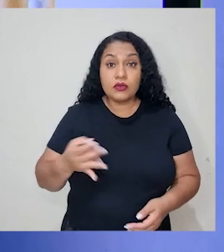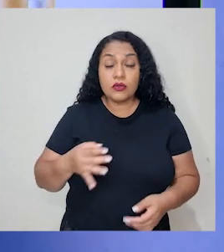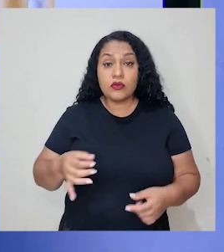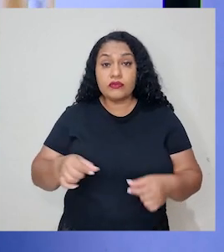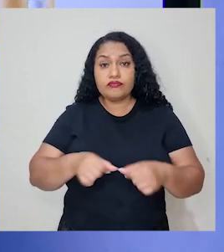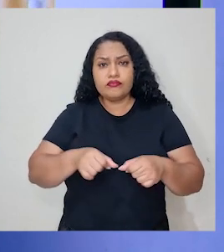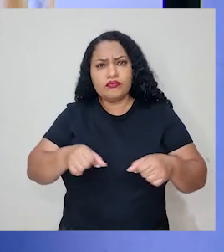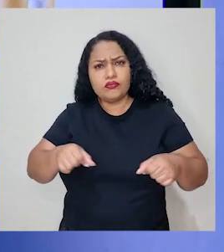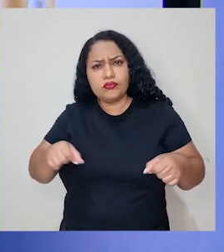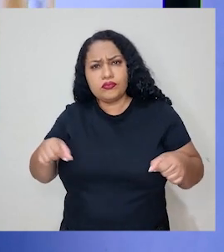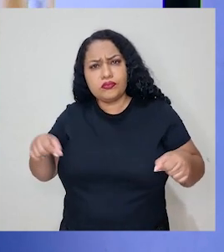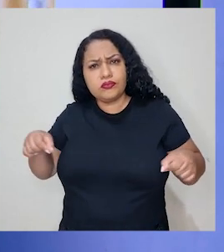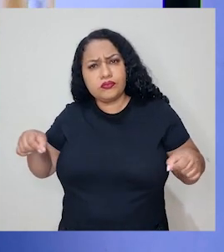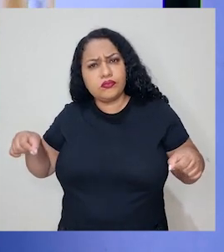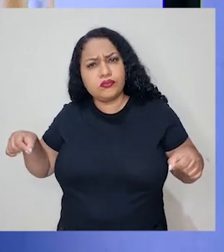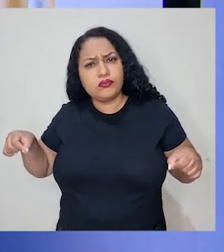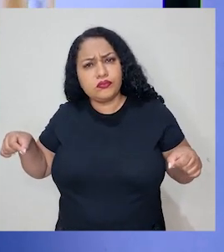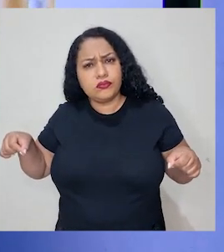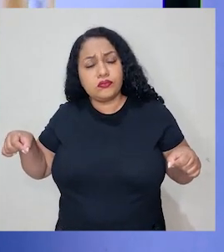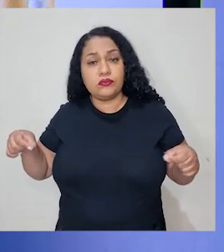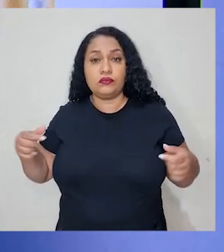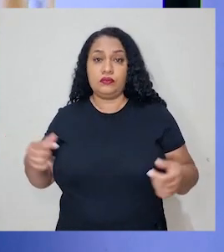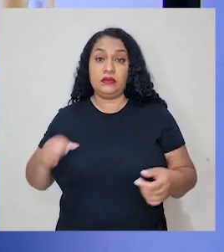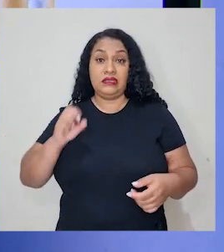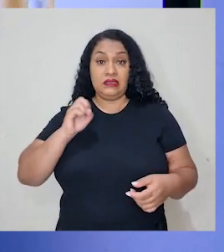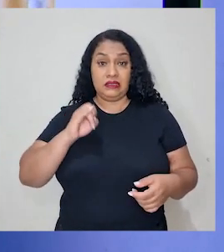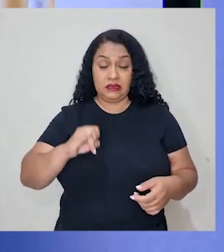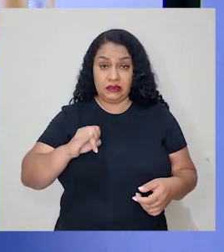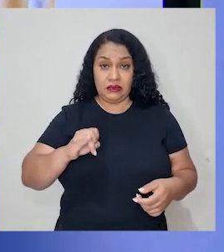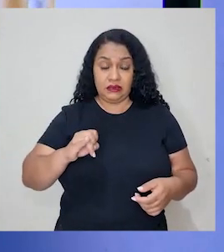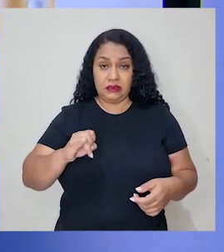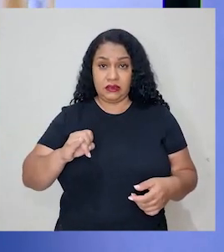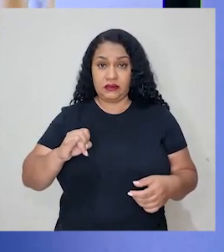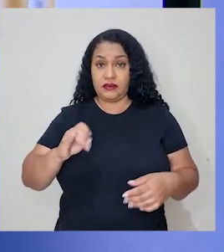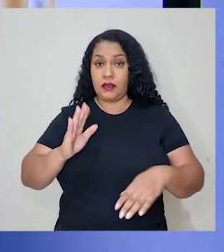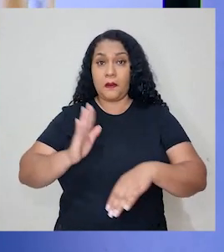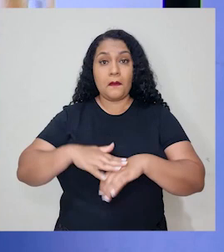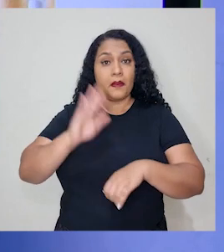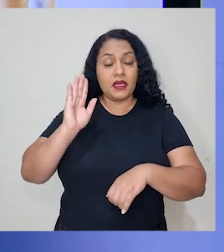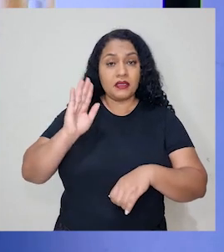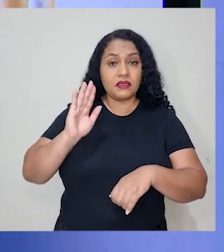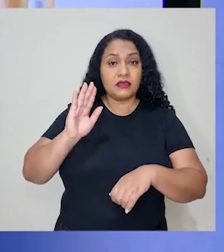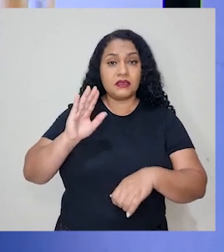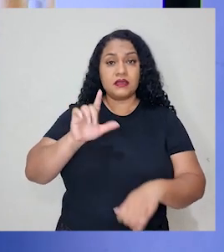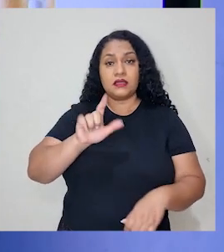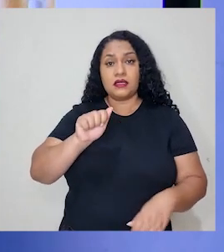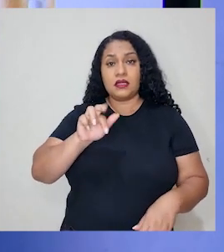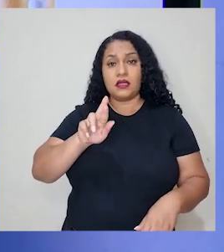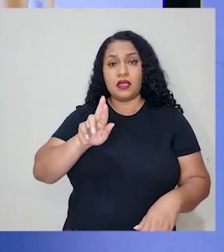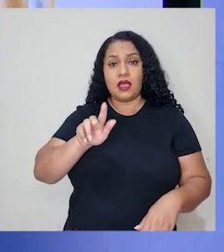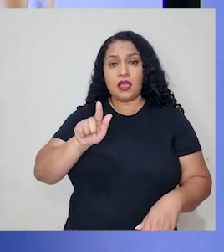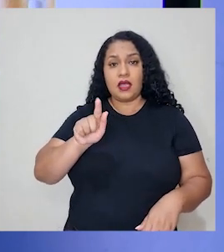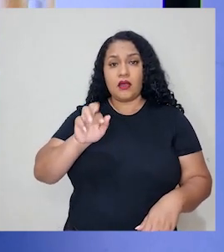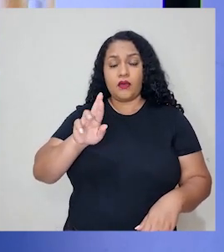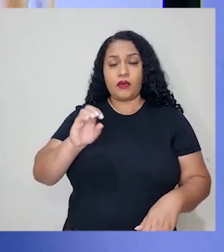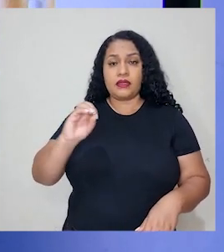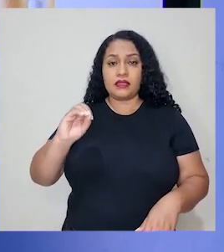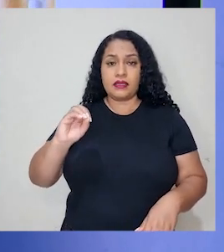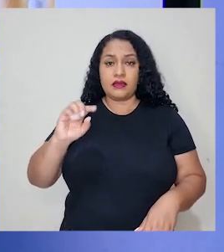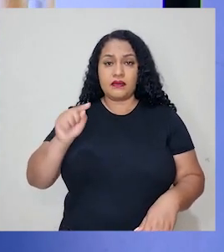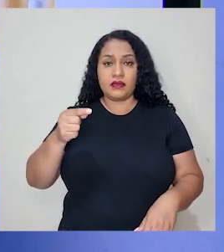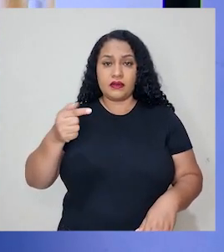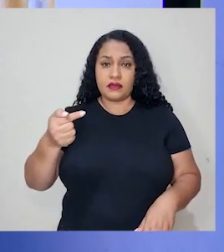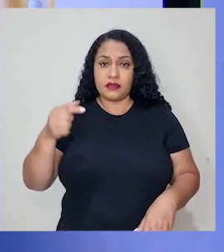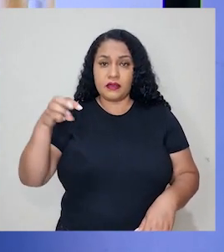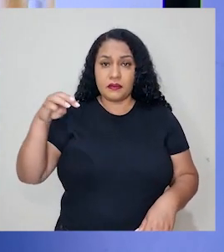o novo comprimento, se a largura aumentar para 0,7 metro. Então, a